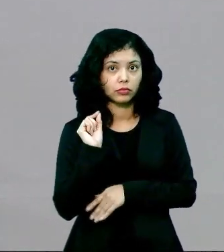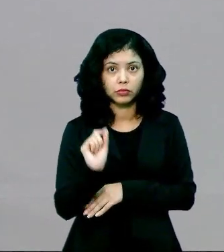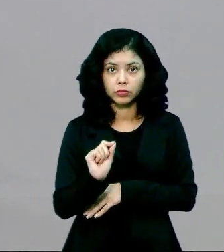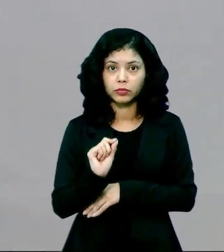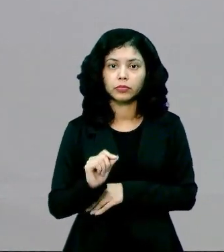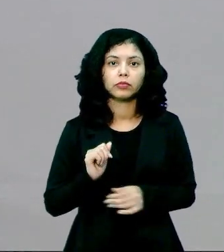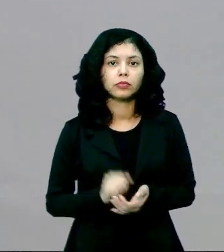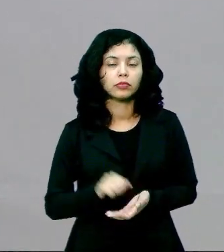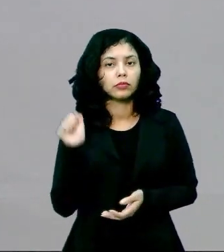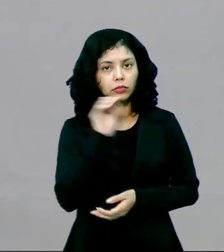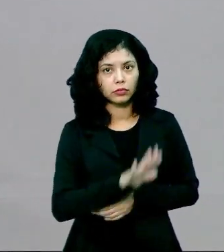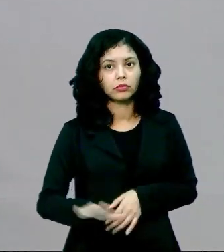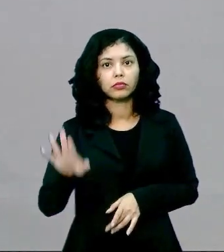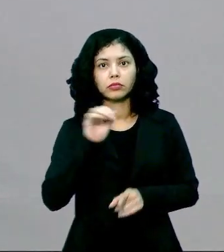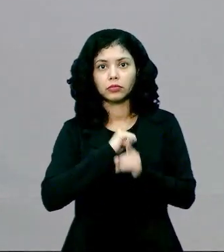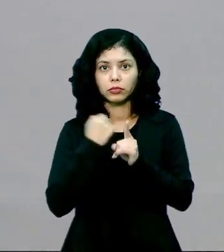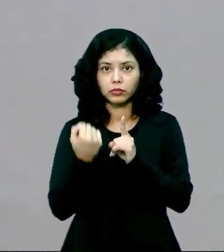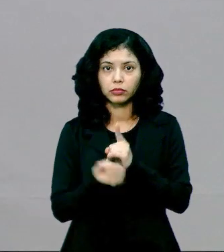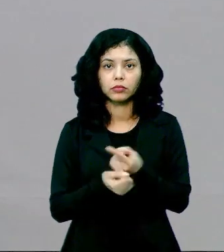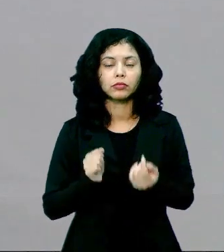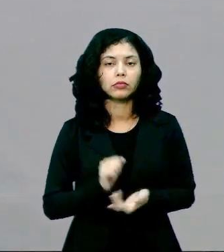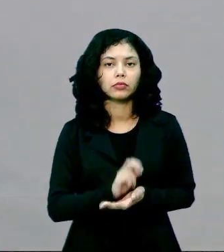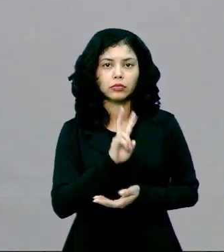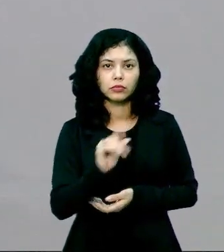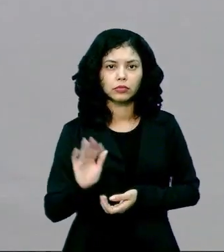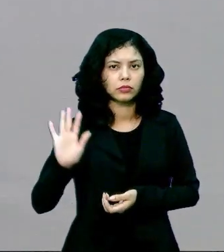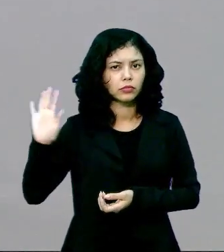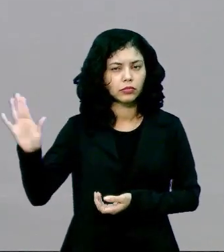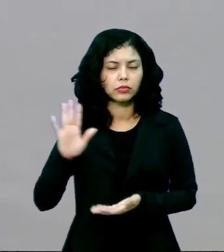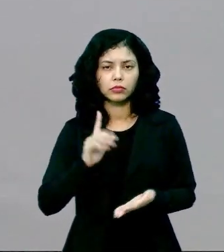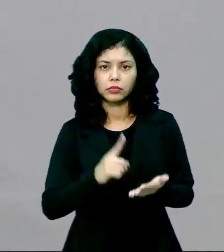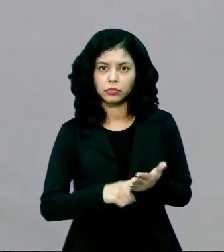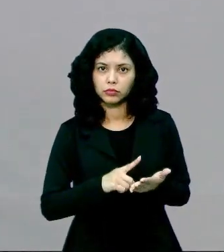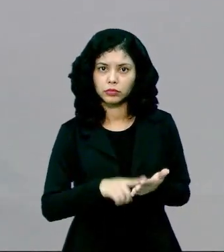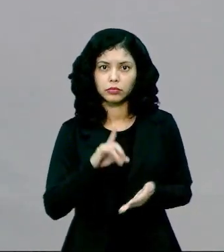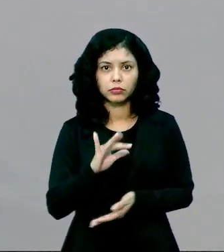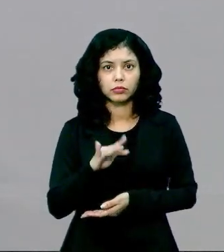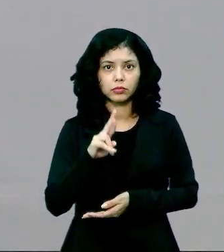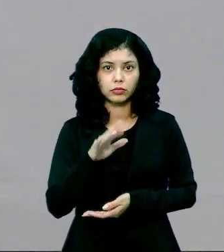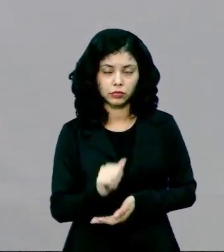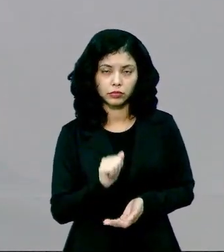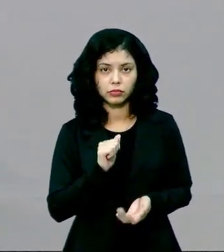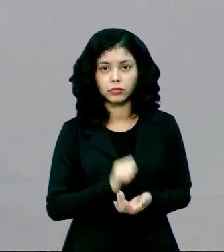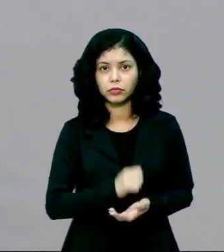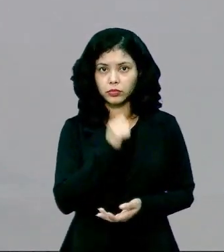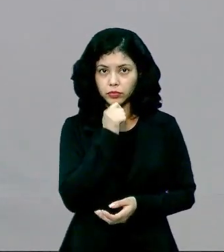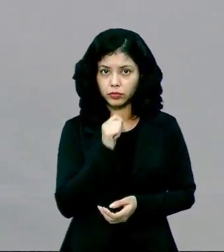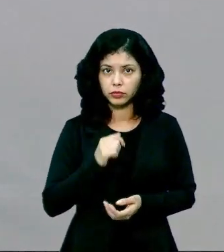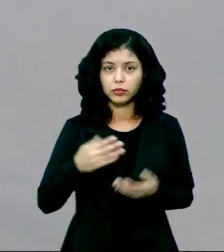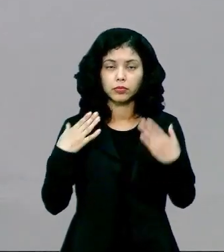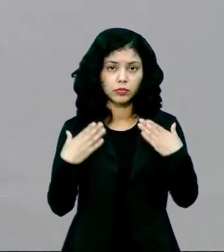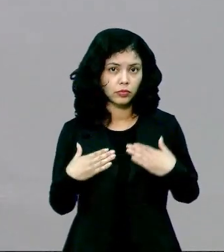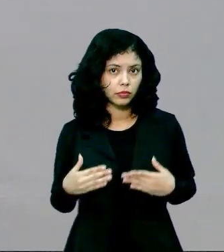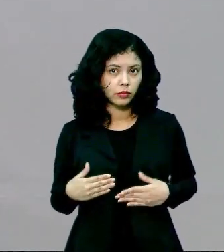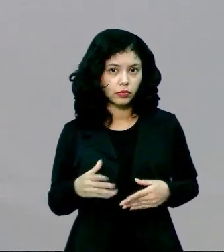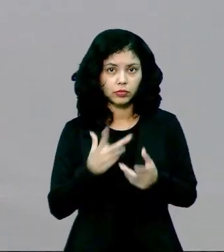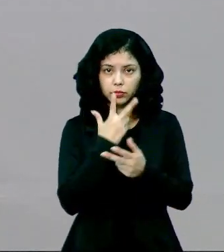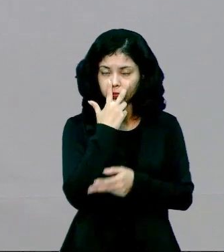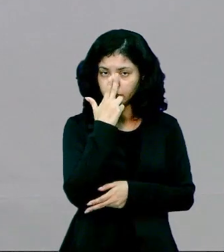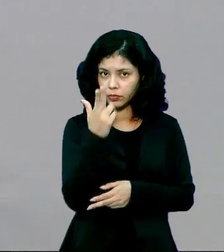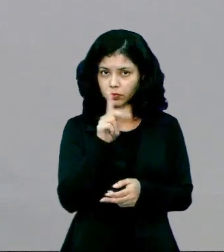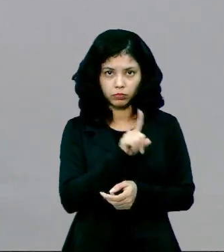assim, na sociedade. E isso vai deixando marcas. Por mais que as marcas do corpo venham a